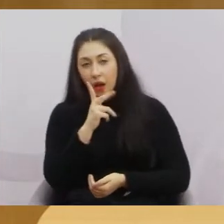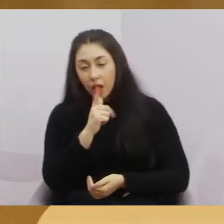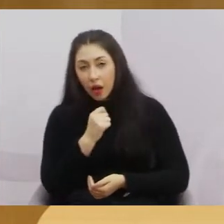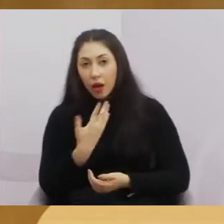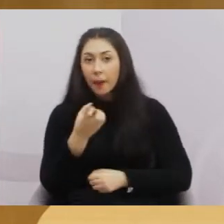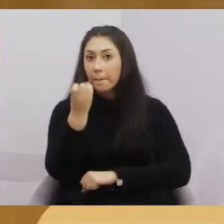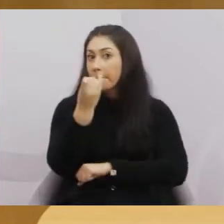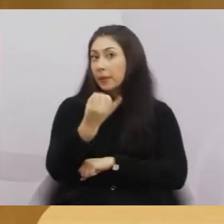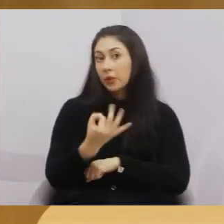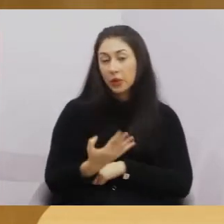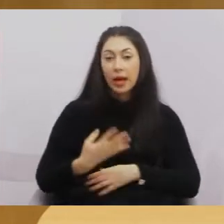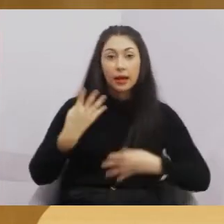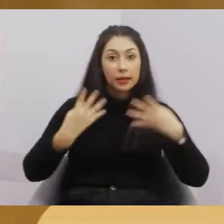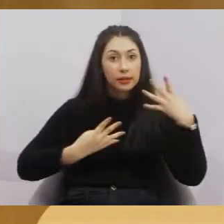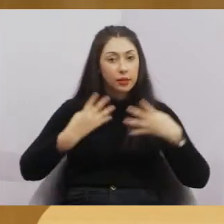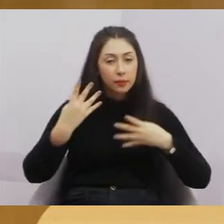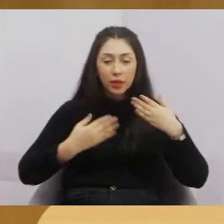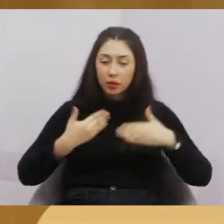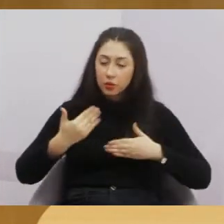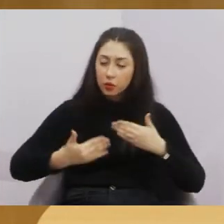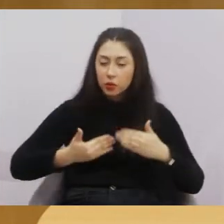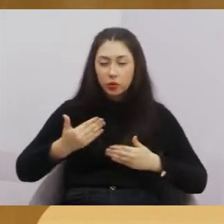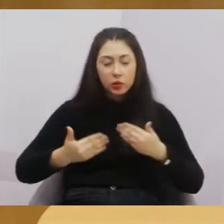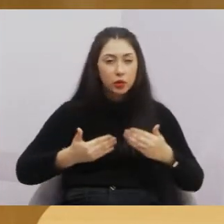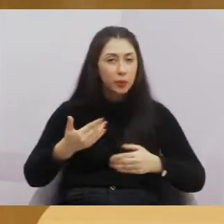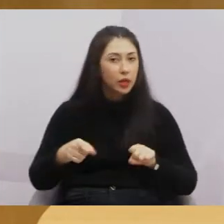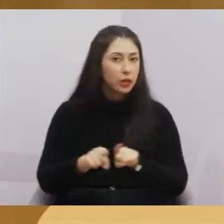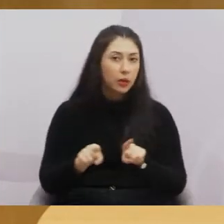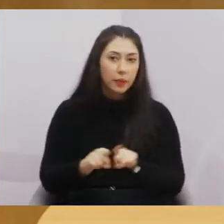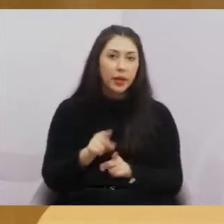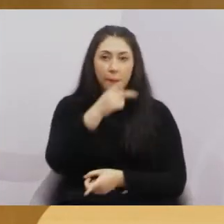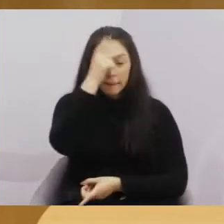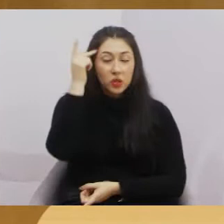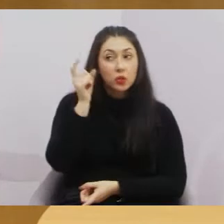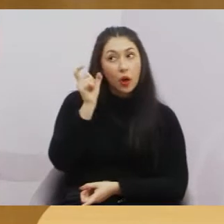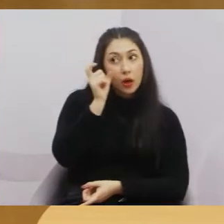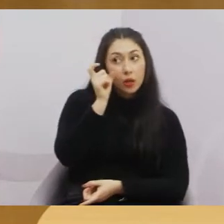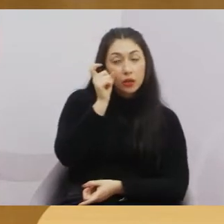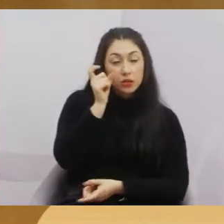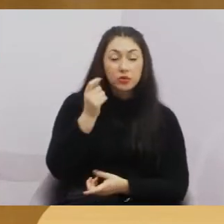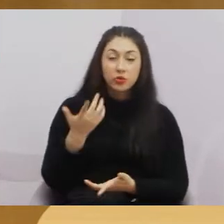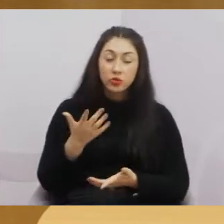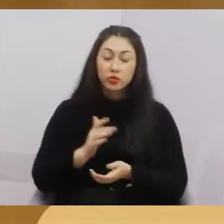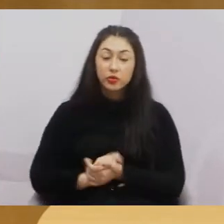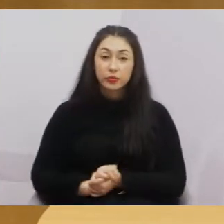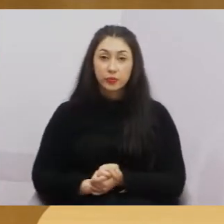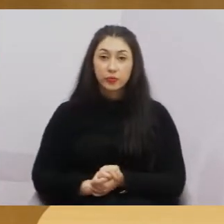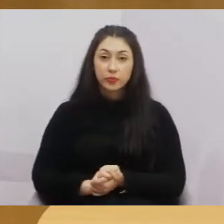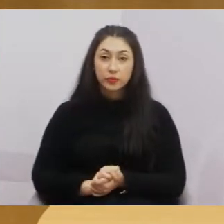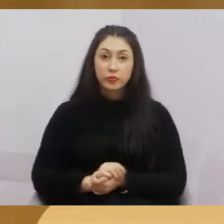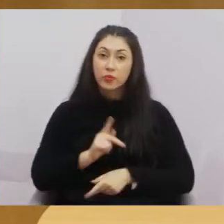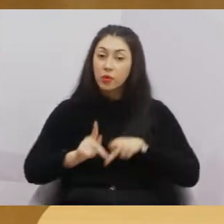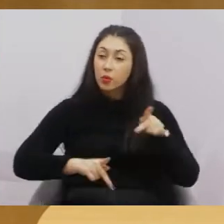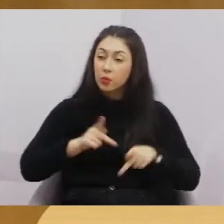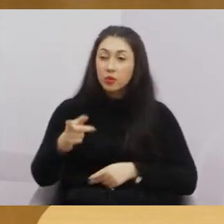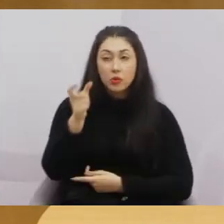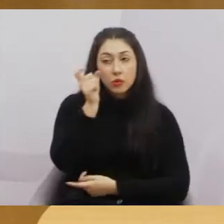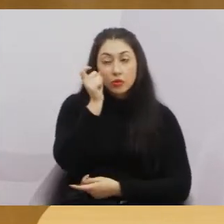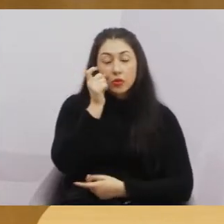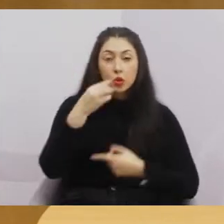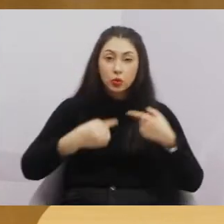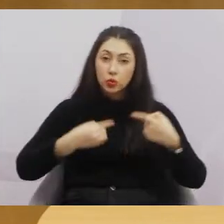horas, prejudicando o seu bom andamento e acompanhamento ao vivo, pela população das discussões e